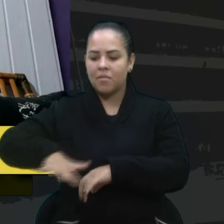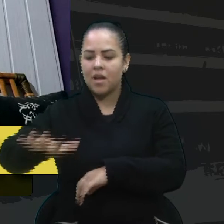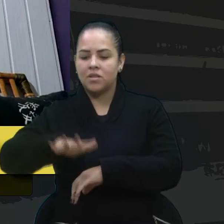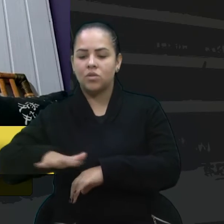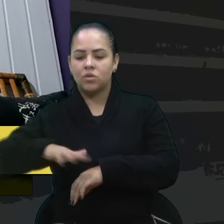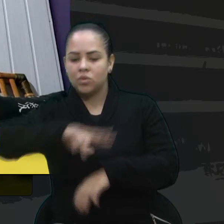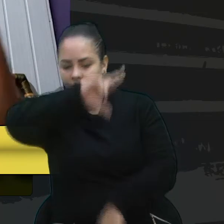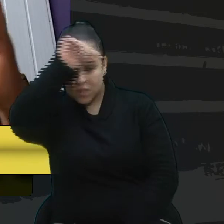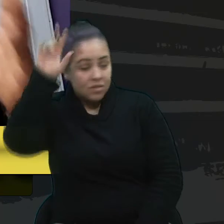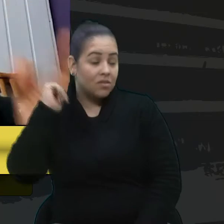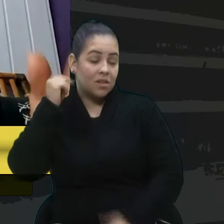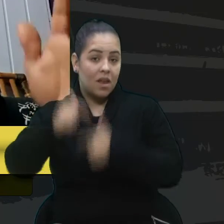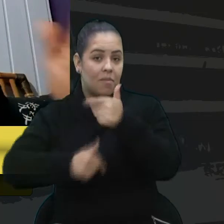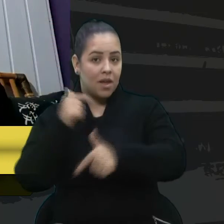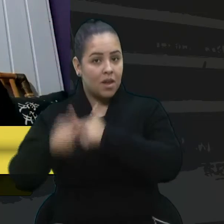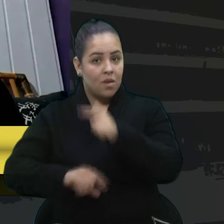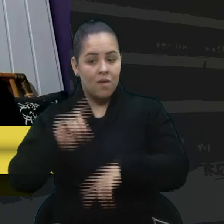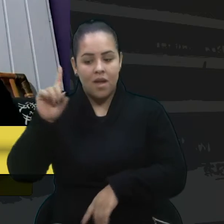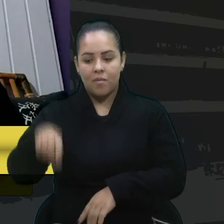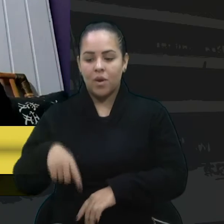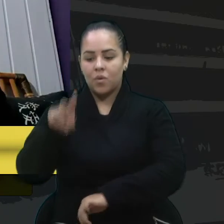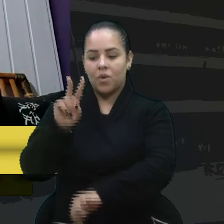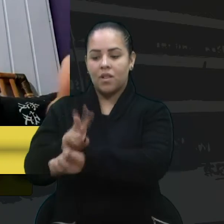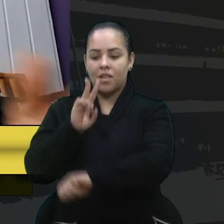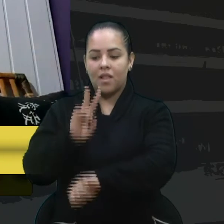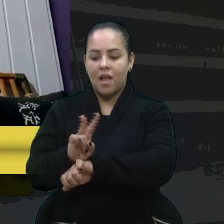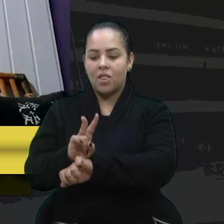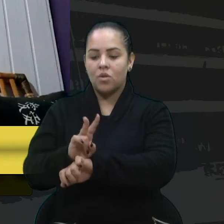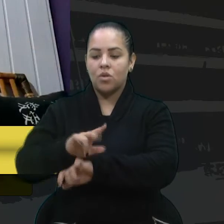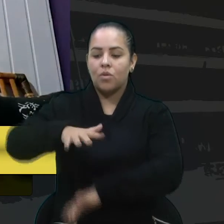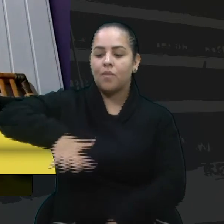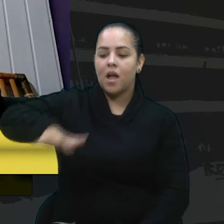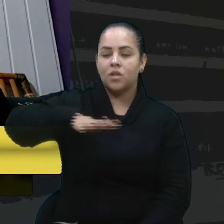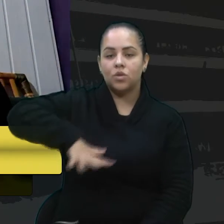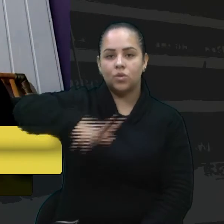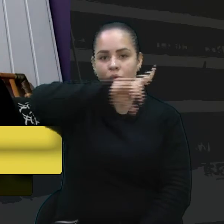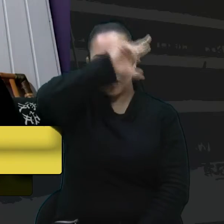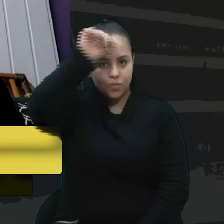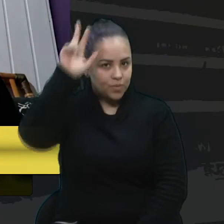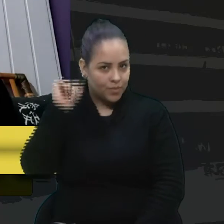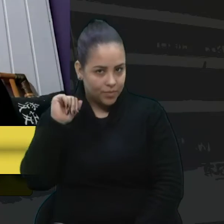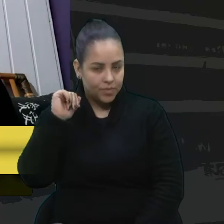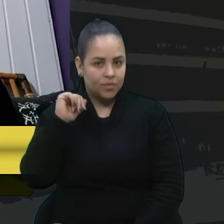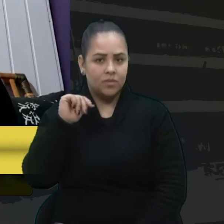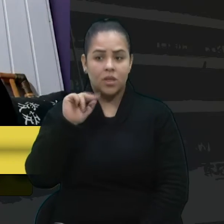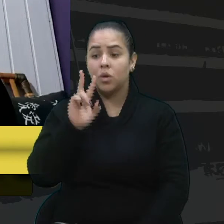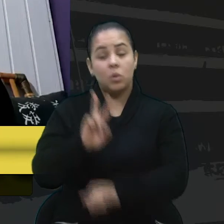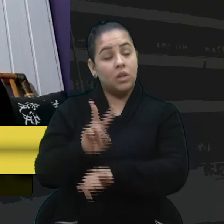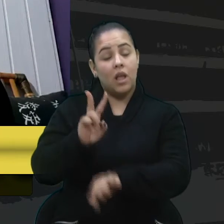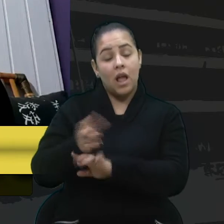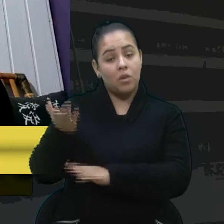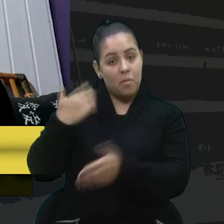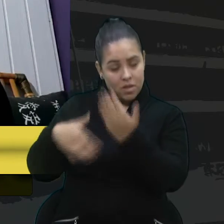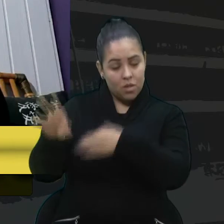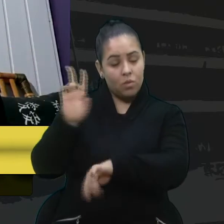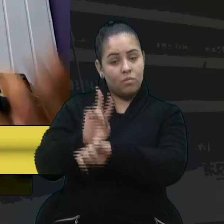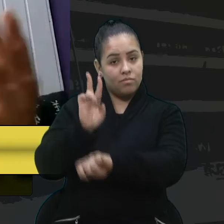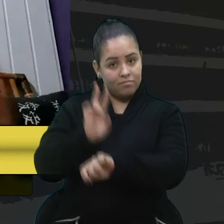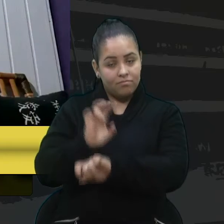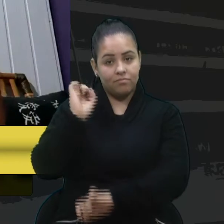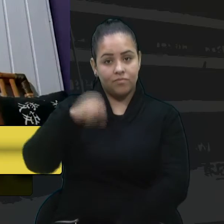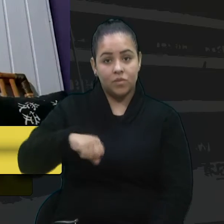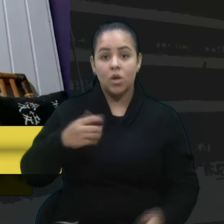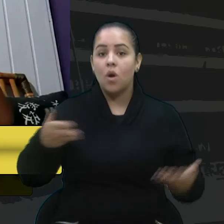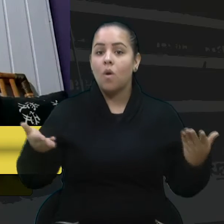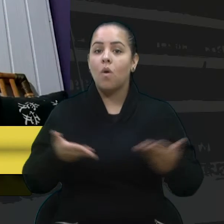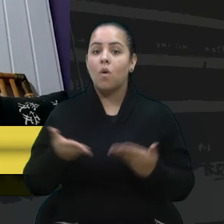da Guarda Municipal era para cuidar dos espaços públicos e assim estava sendo feita, estava sendo cuidado dos espaços públicos. Os espaços públicos, hoje,